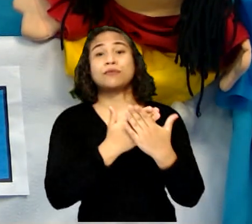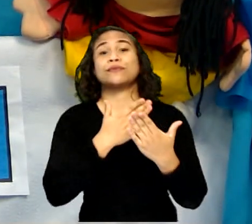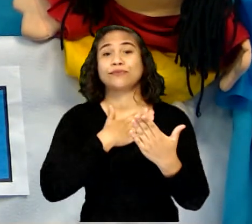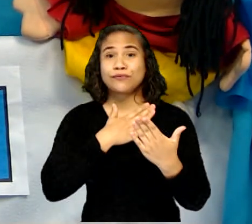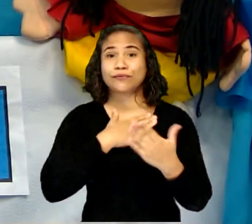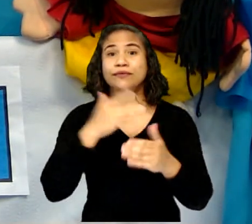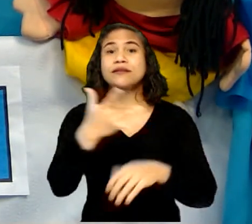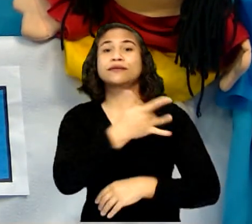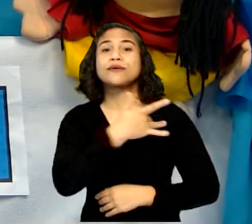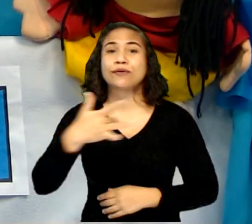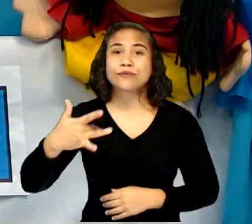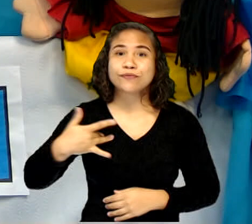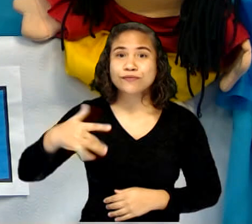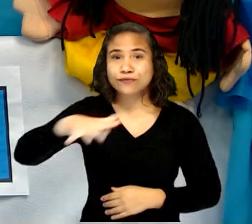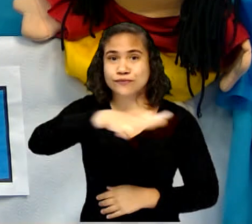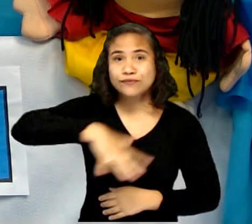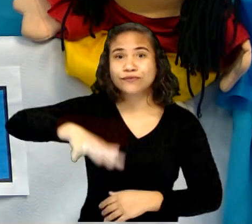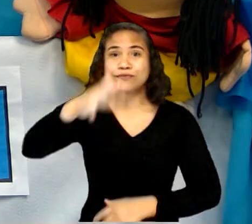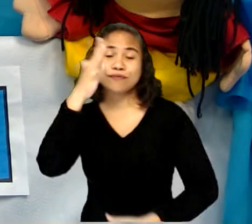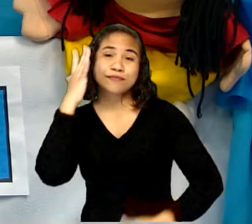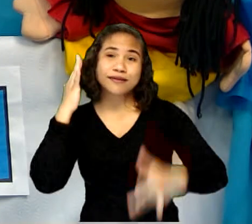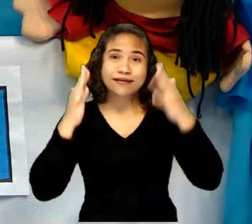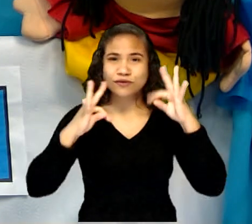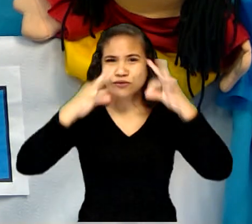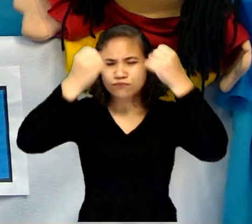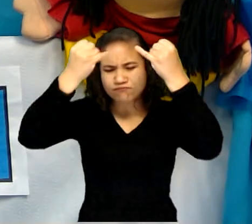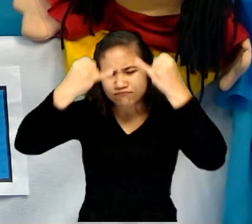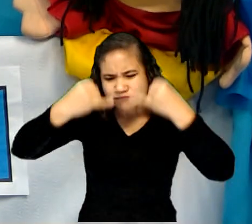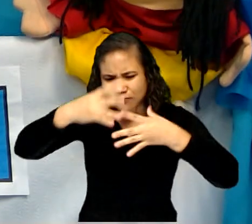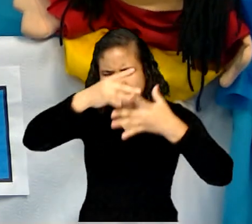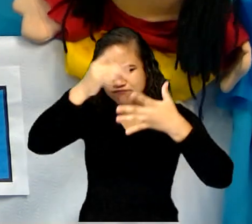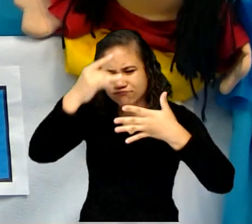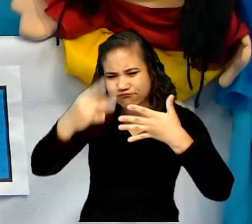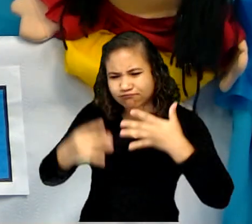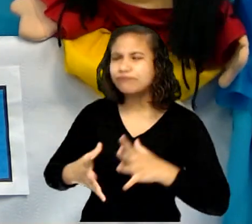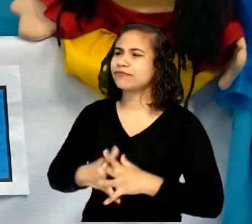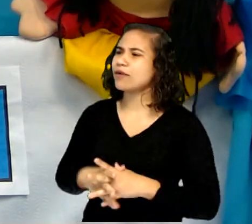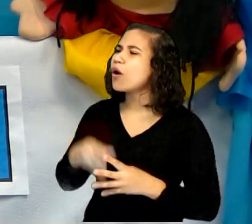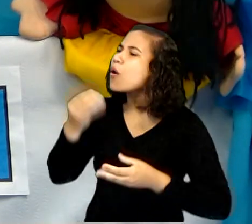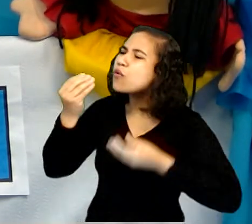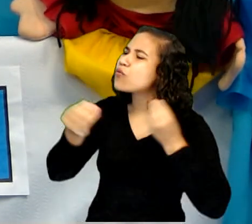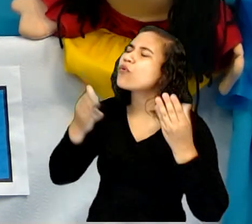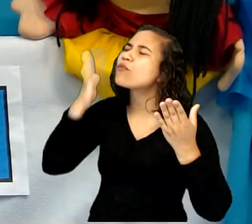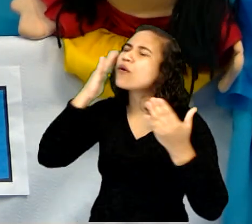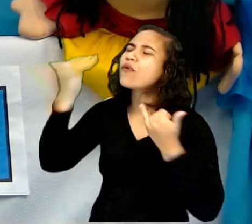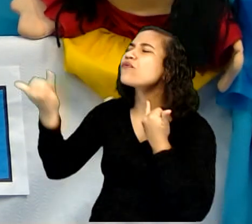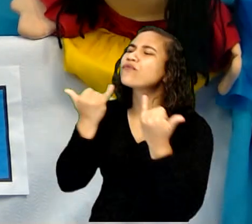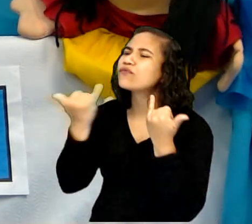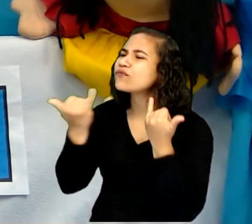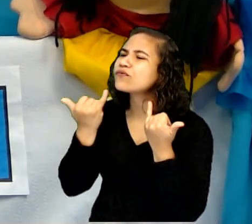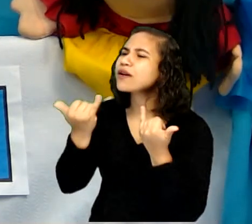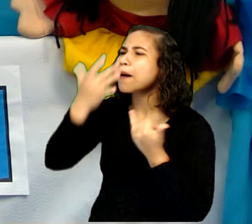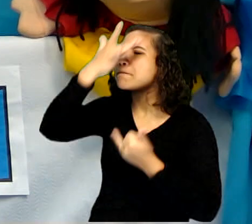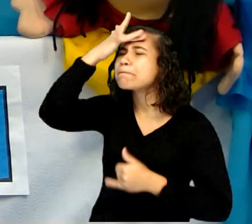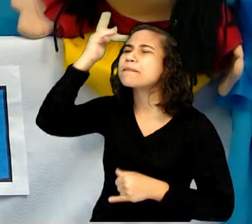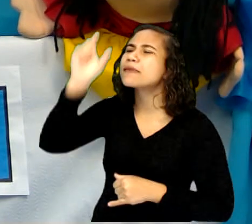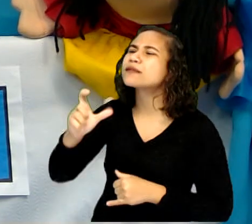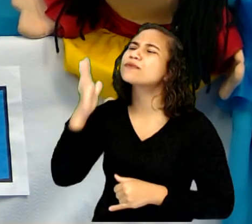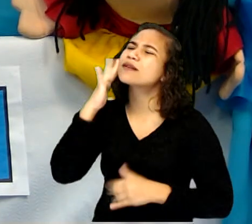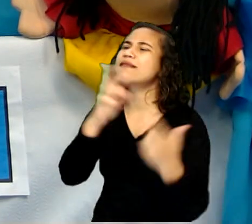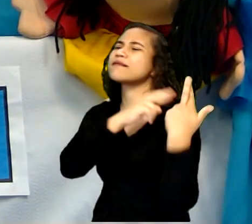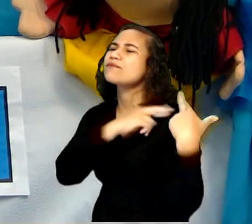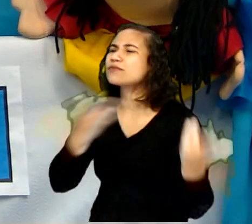Bia, e explicou tudinho pra gente, por isso que eu sei. E como é que eu vou saber que é um agente ambiental?